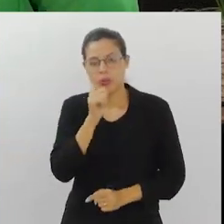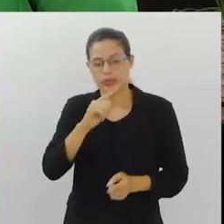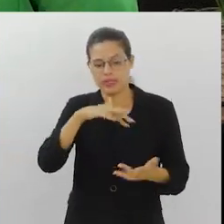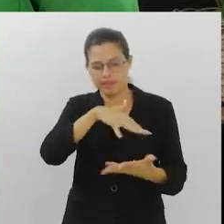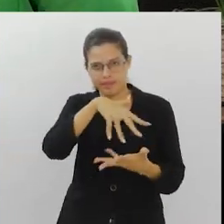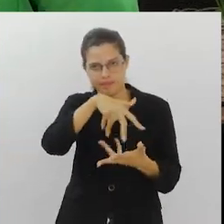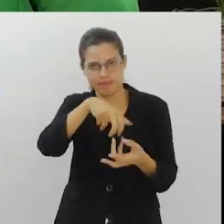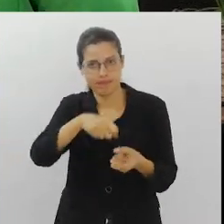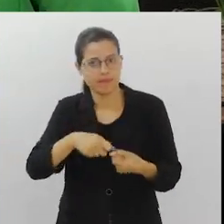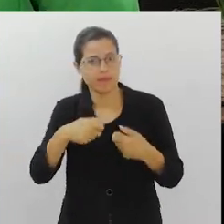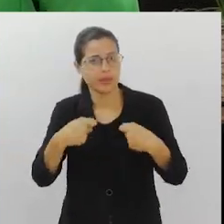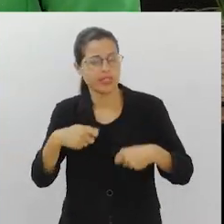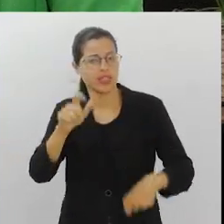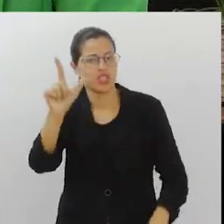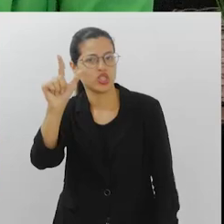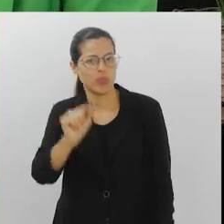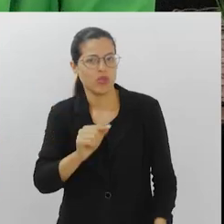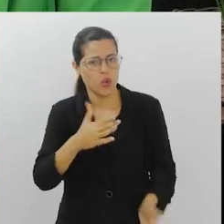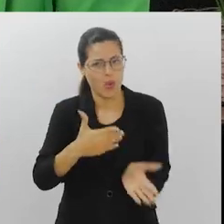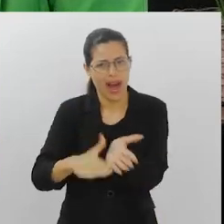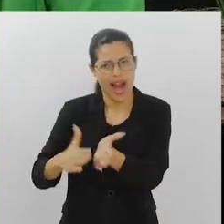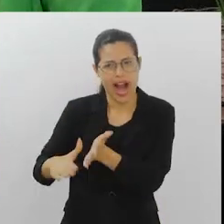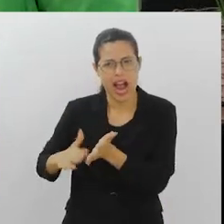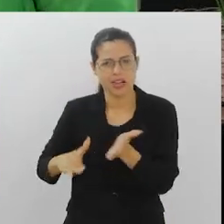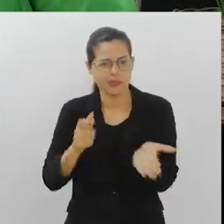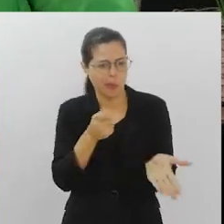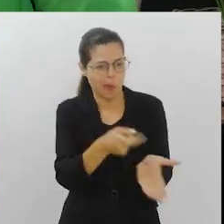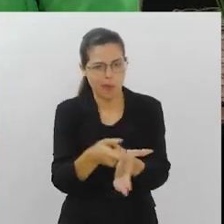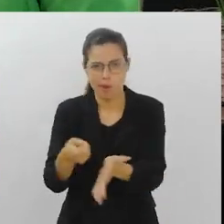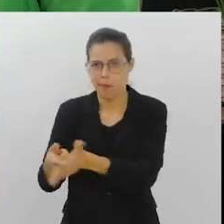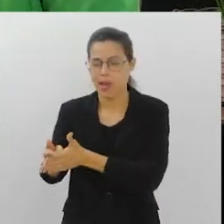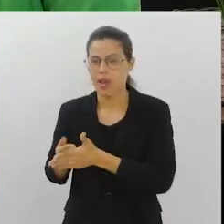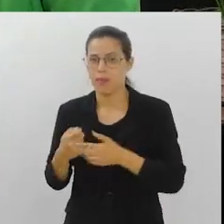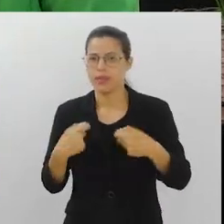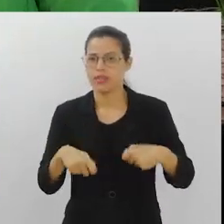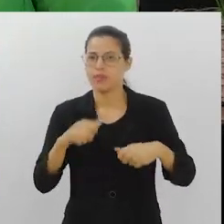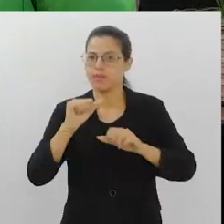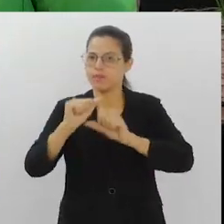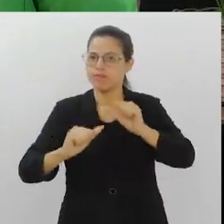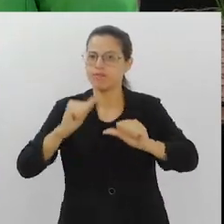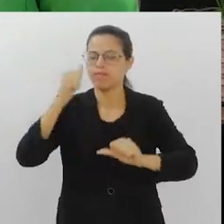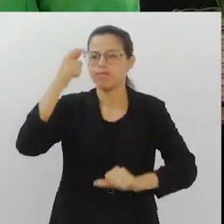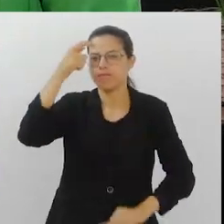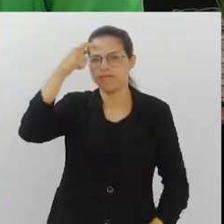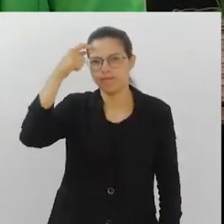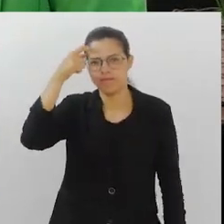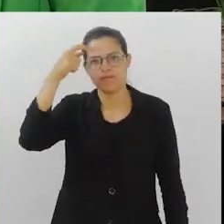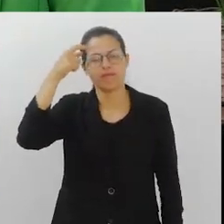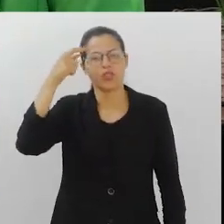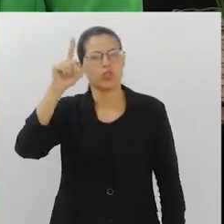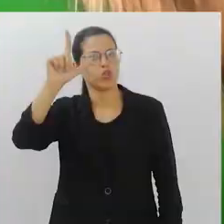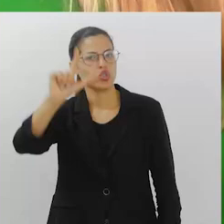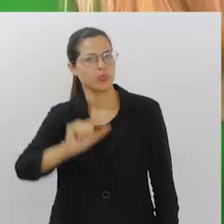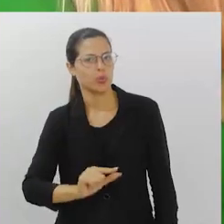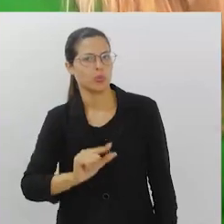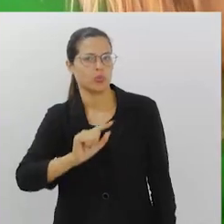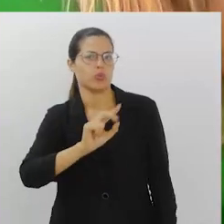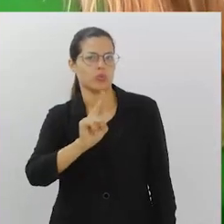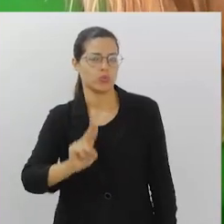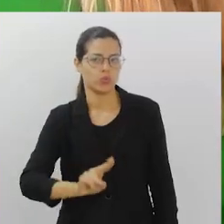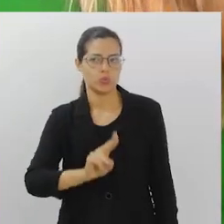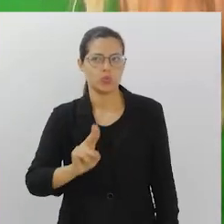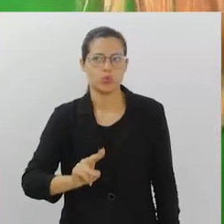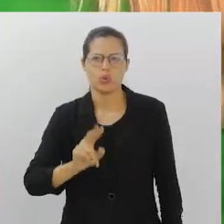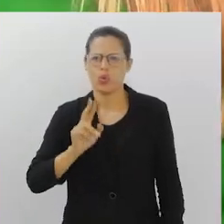sustentabilidade, a gente tem que diminuir o consumo das coisas, mudar essa mentalidade, reduzir o consumo.